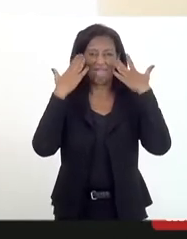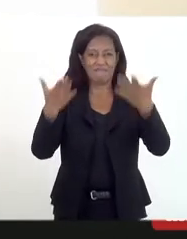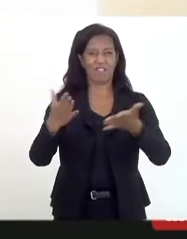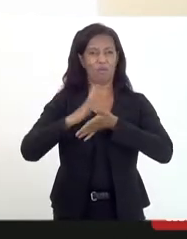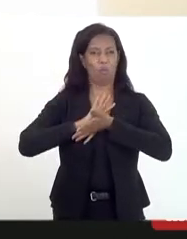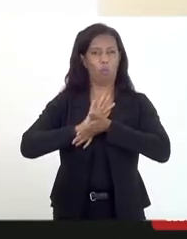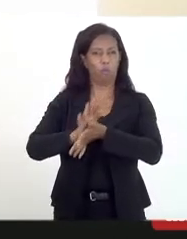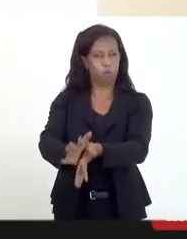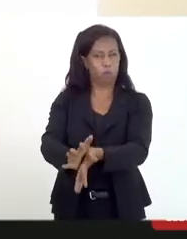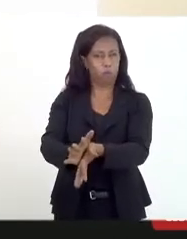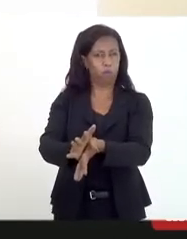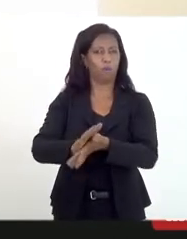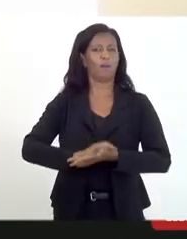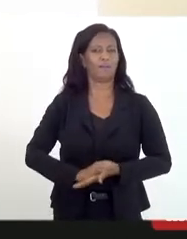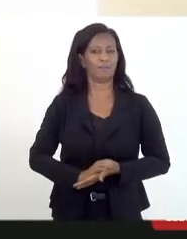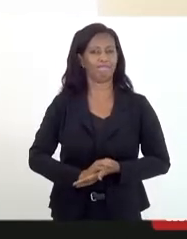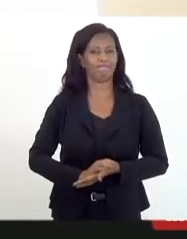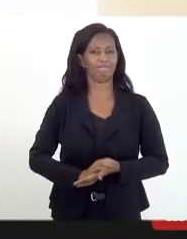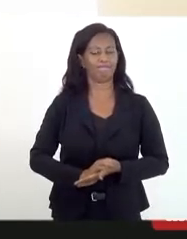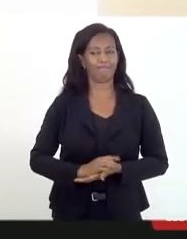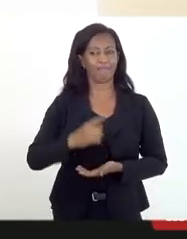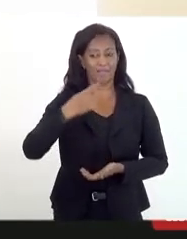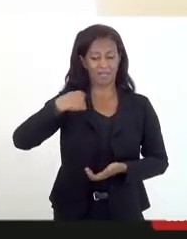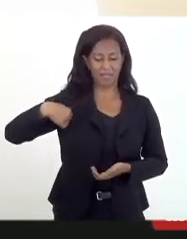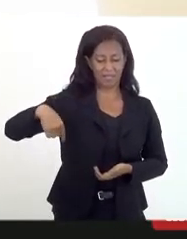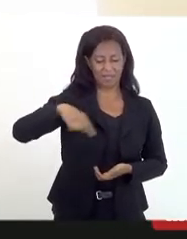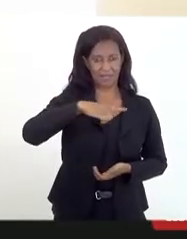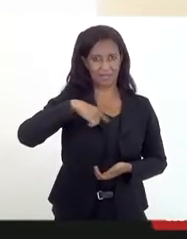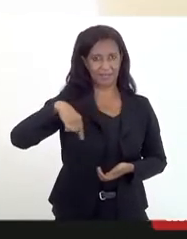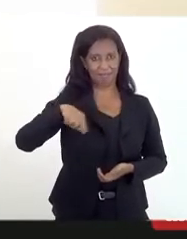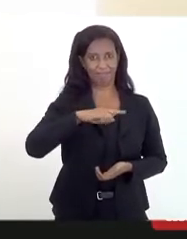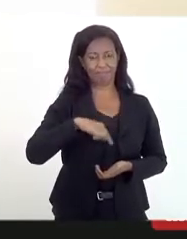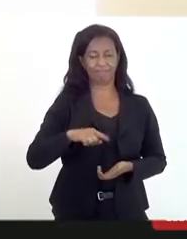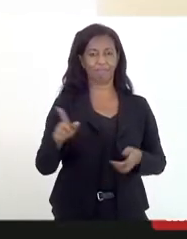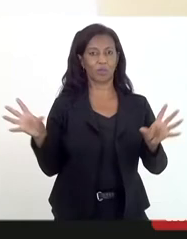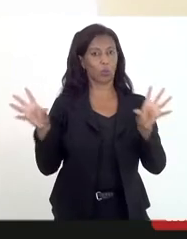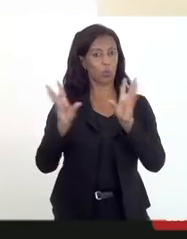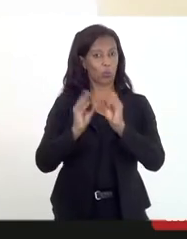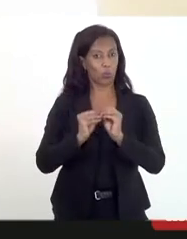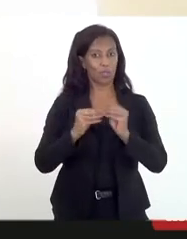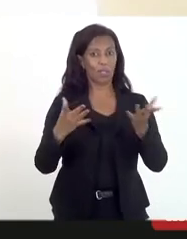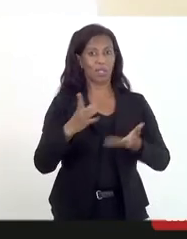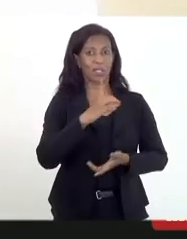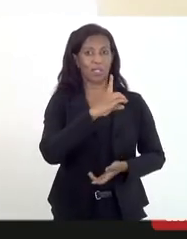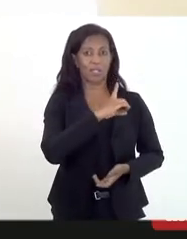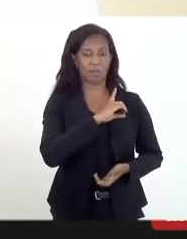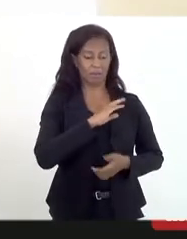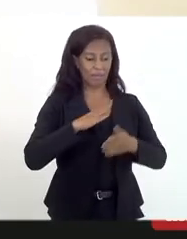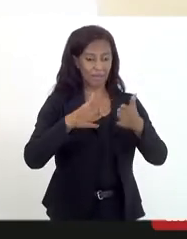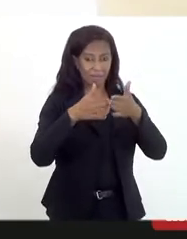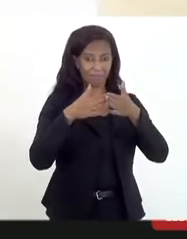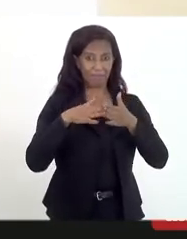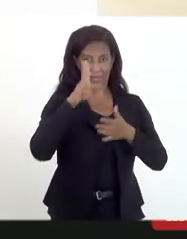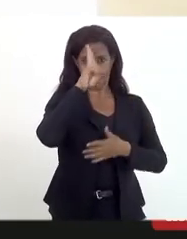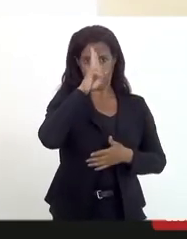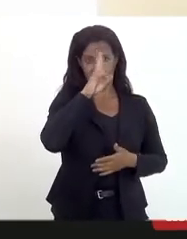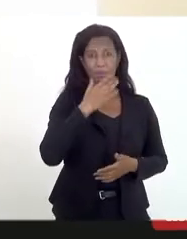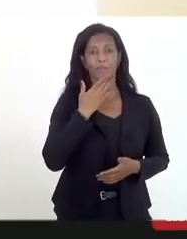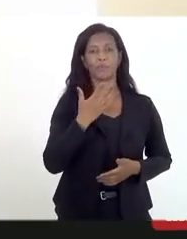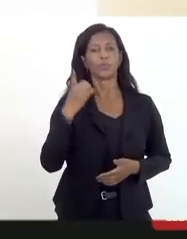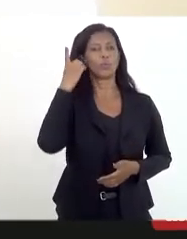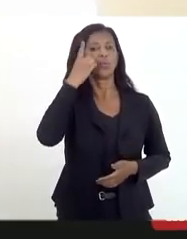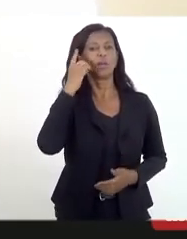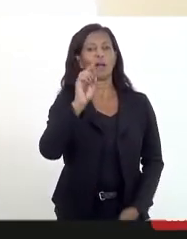racista e esse espaço concluindo, e aí, deputada Marta Rocha, eu peço licença, mas recordando aqui do pedido do